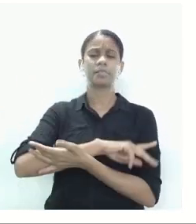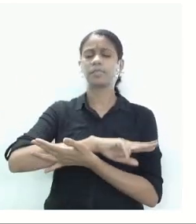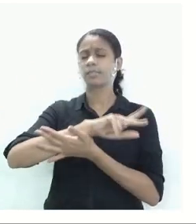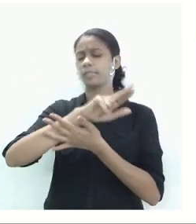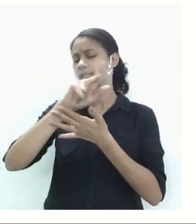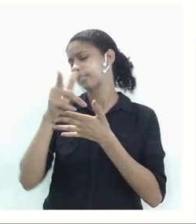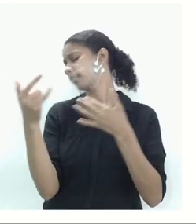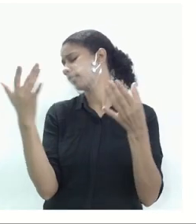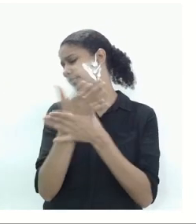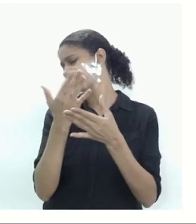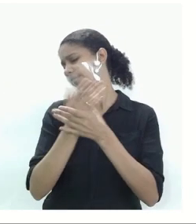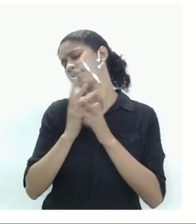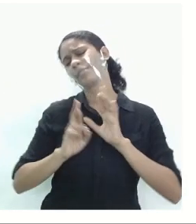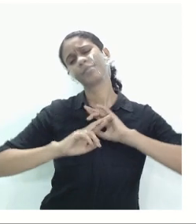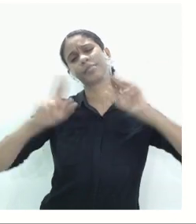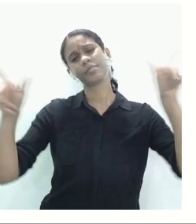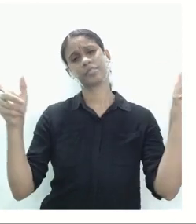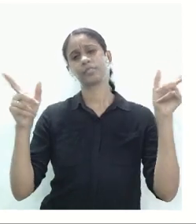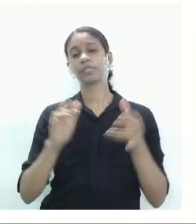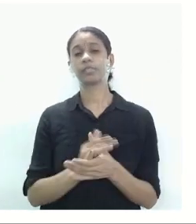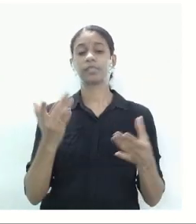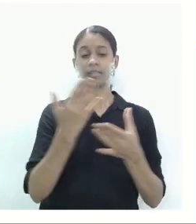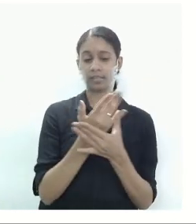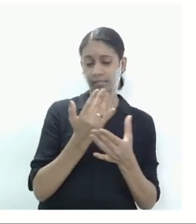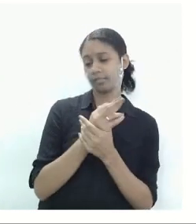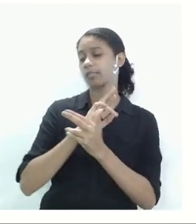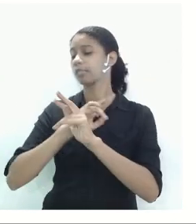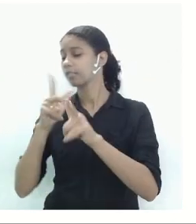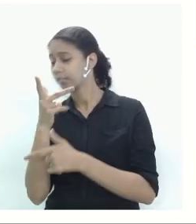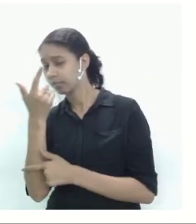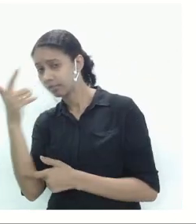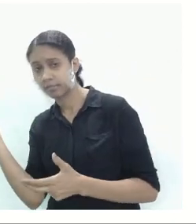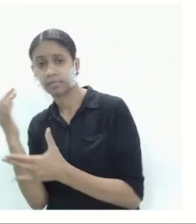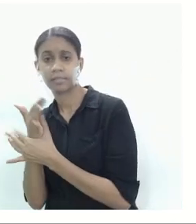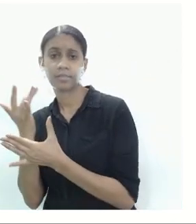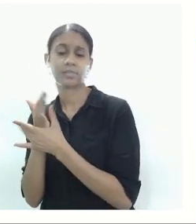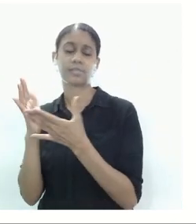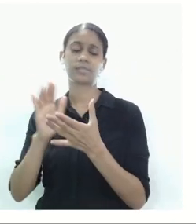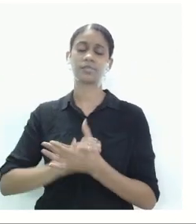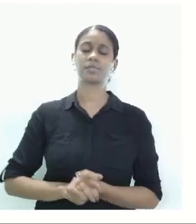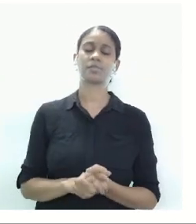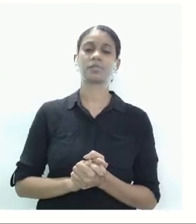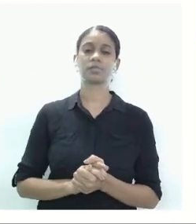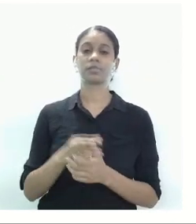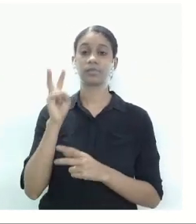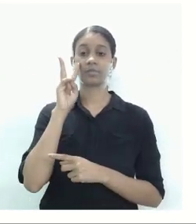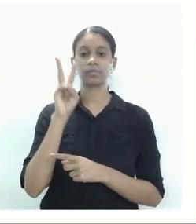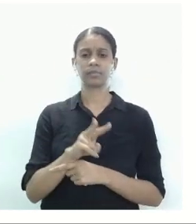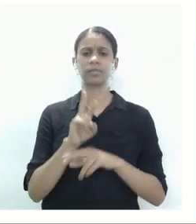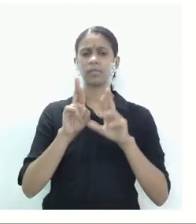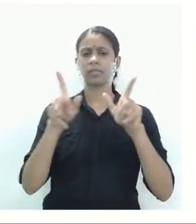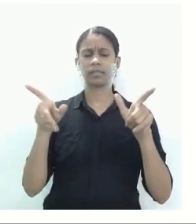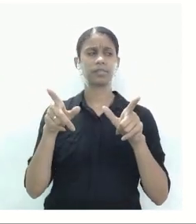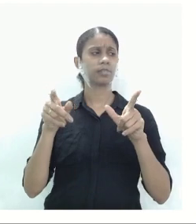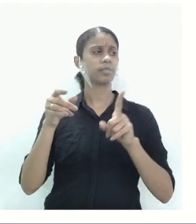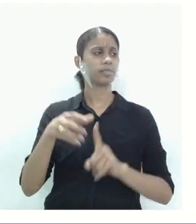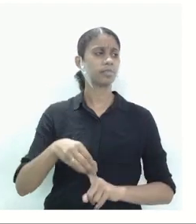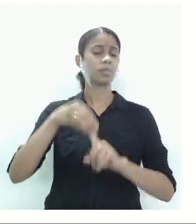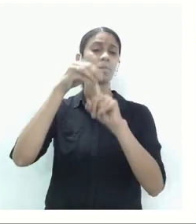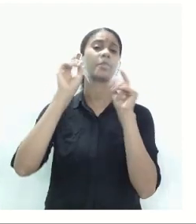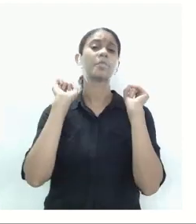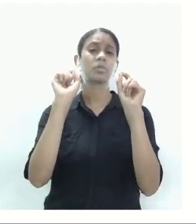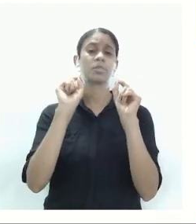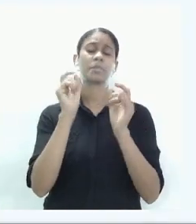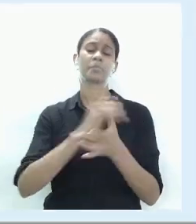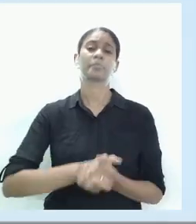cidades aí totalmente diferentes de outras. Então vamos ver uma diferença crucial para a cidade. Primeiro